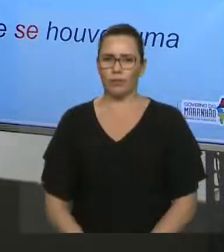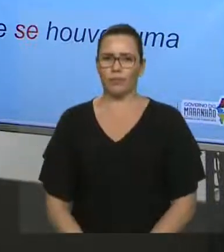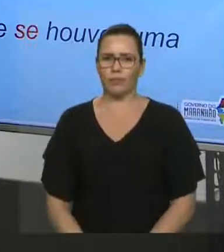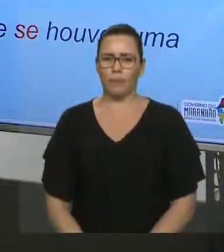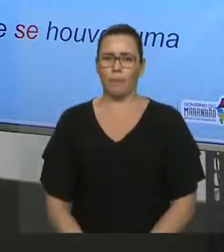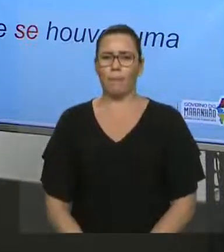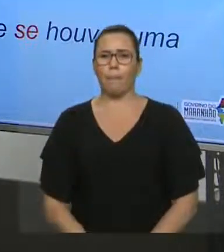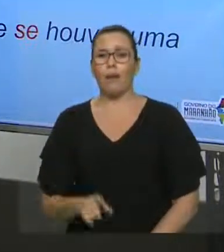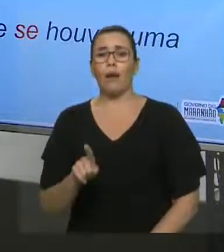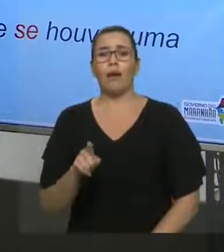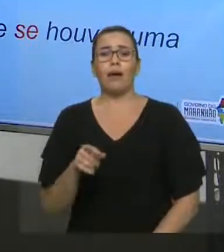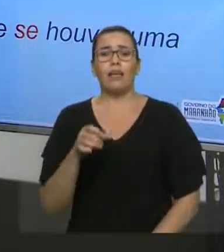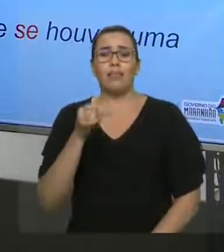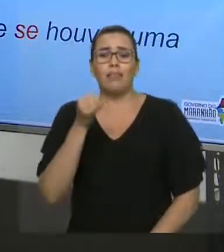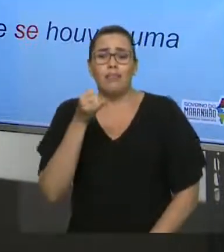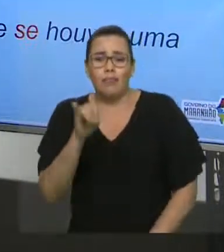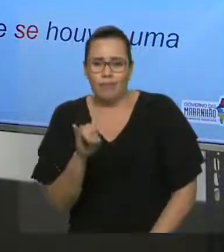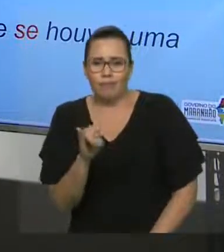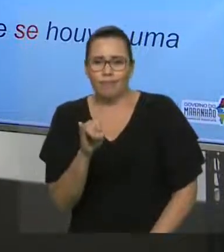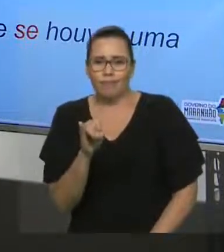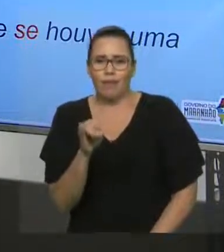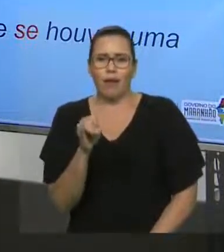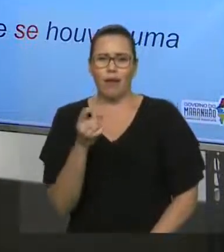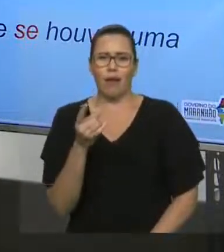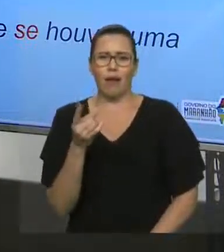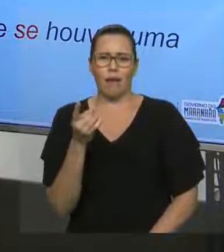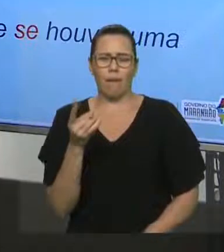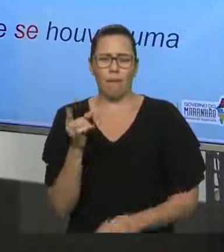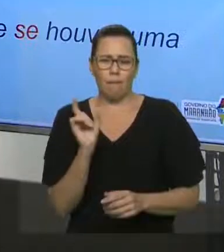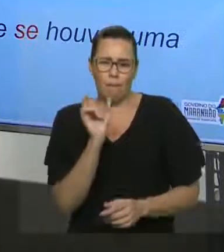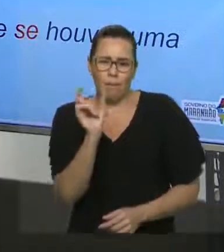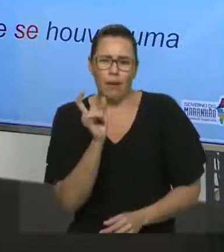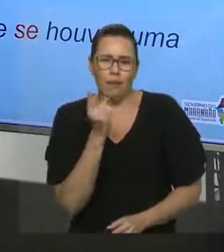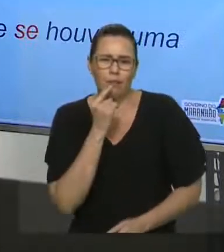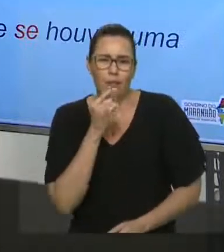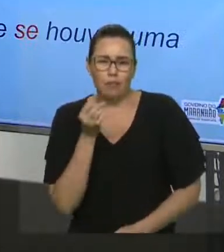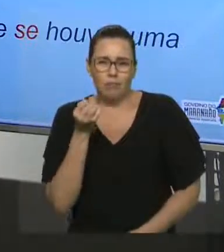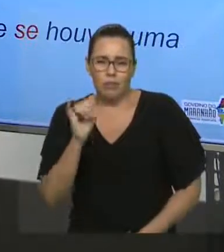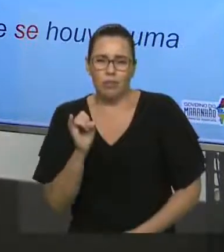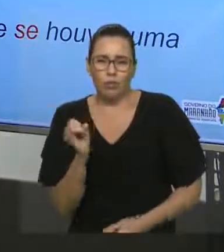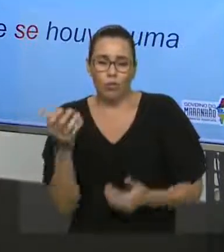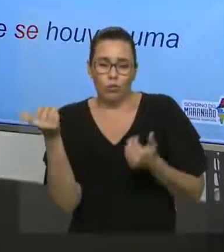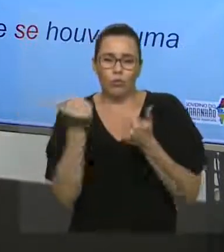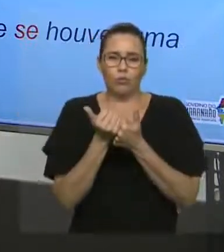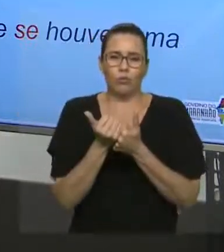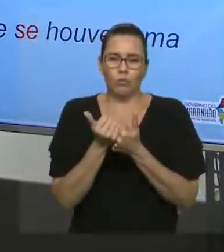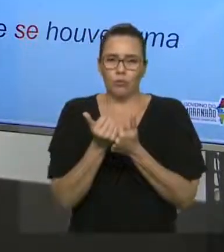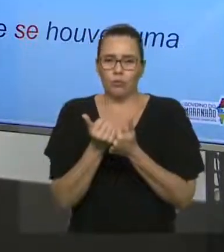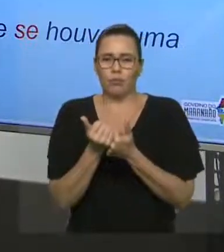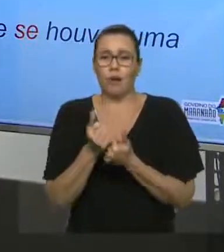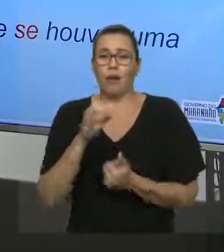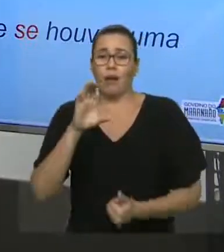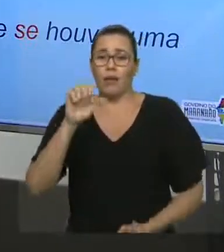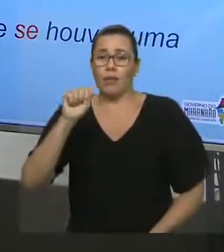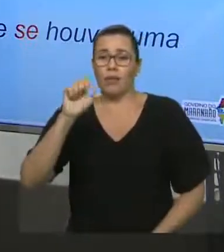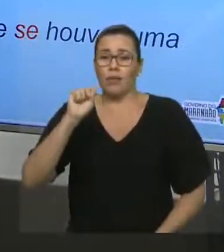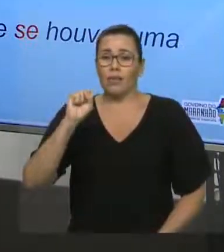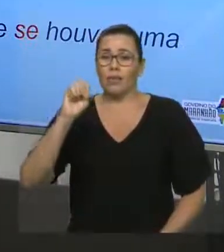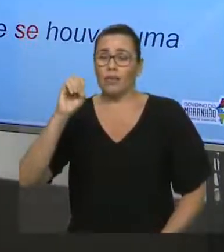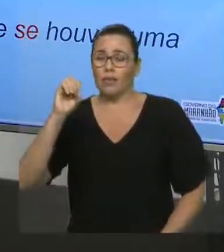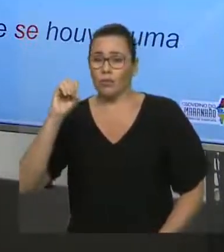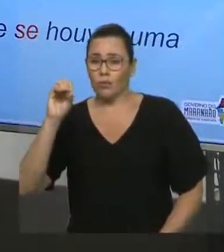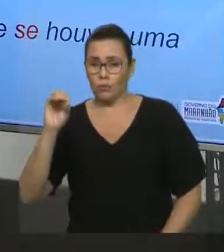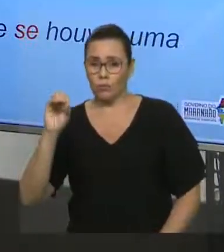caso, né? O Brasil sairá da crise caso, aí eu tenho que adequar o verbo, né? Caso haja uma